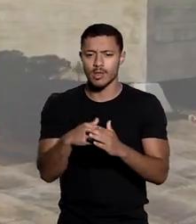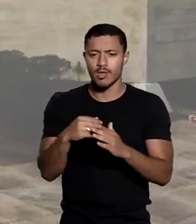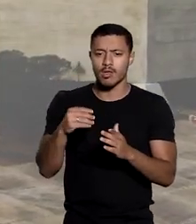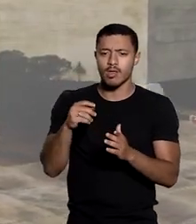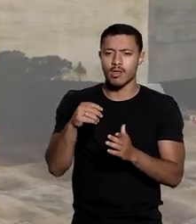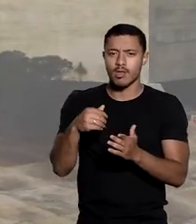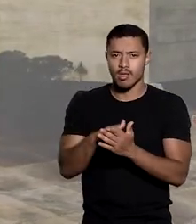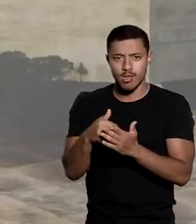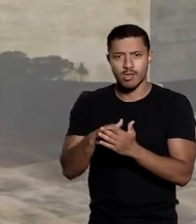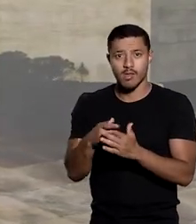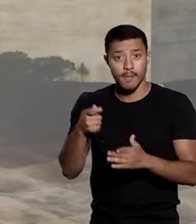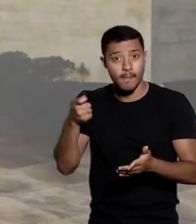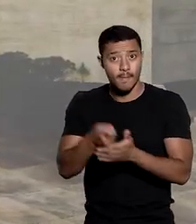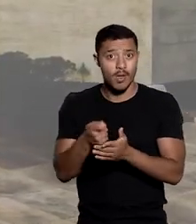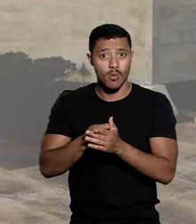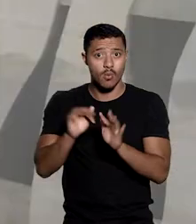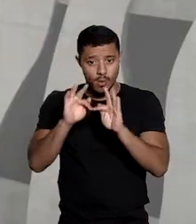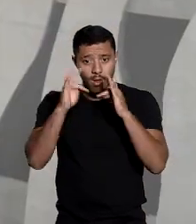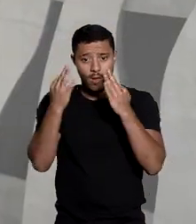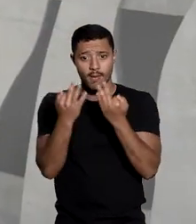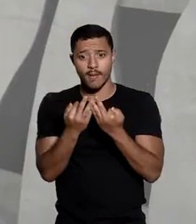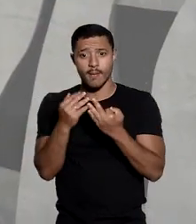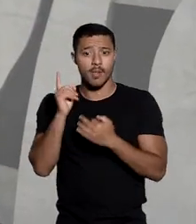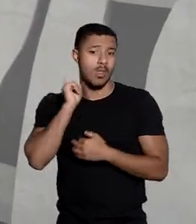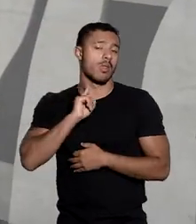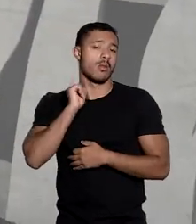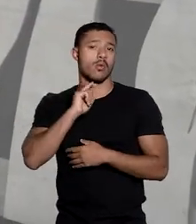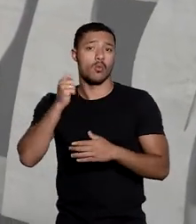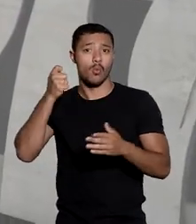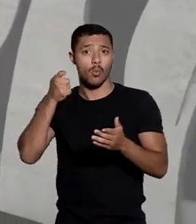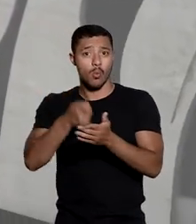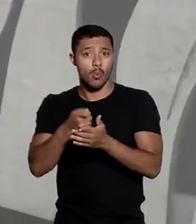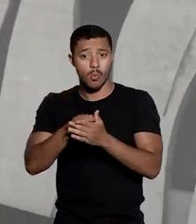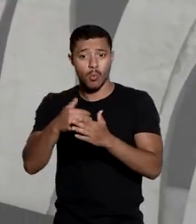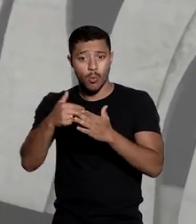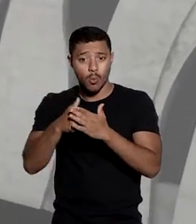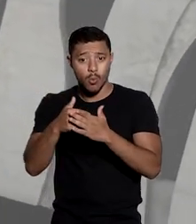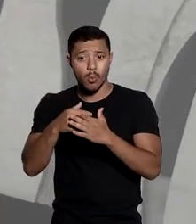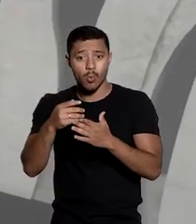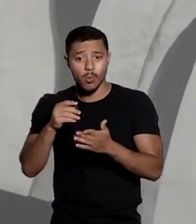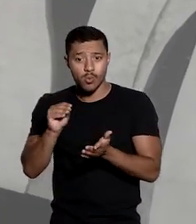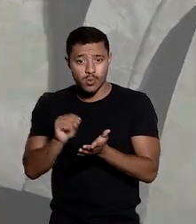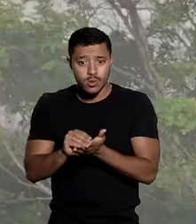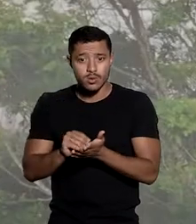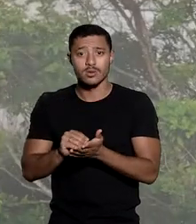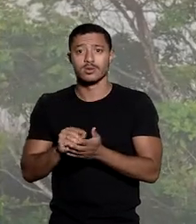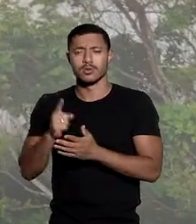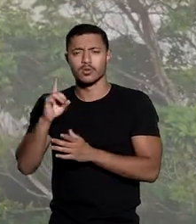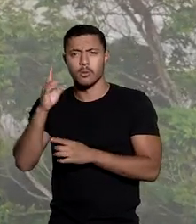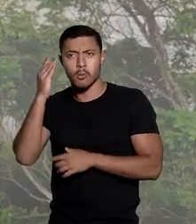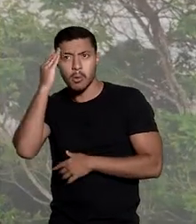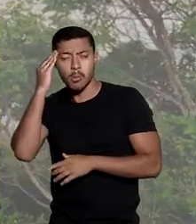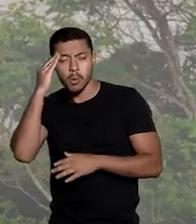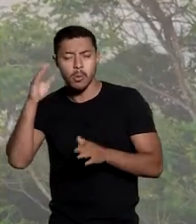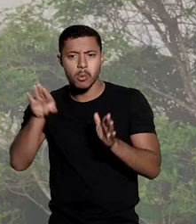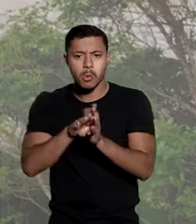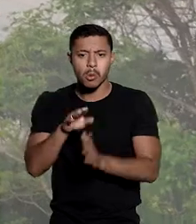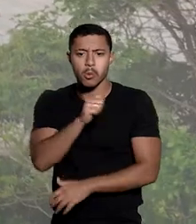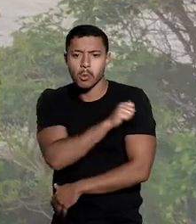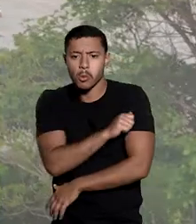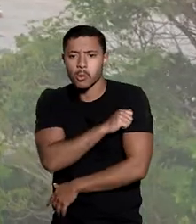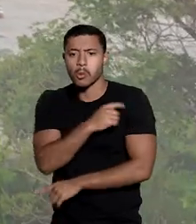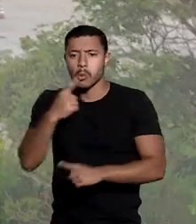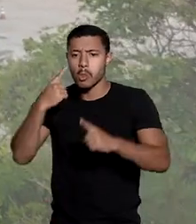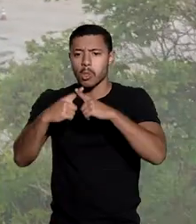de indenizar uma família de Belo Horizonte que comprou bilhetes para um evento no Rio de Janeiro e só ficou sabendo do cancelamento